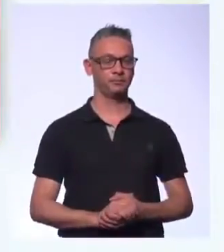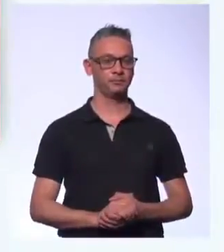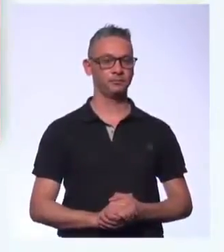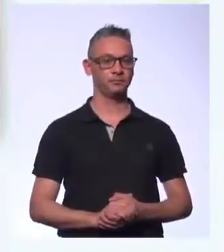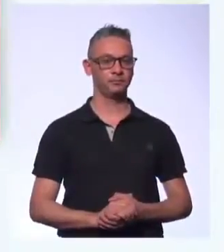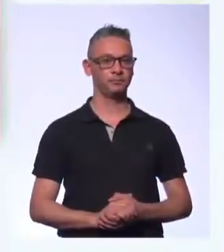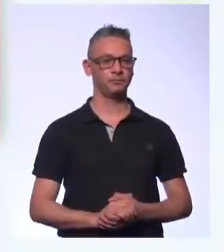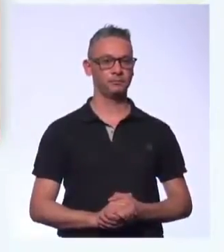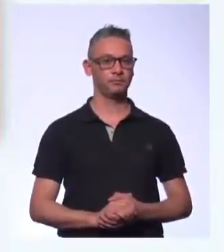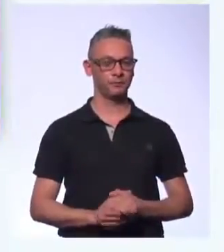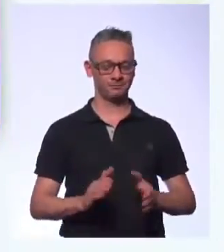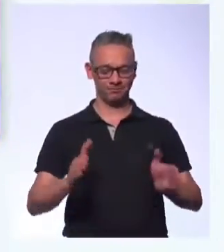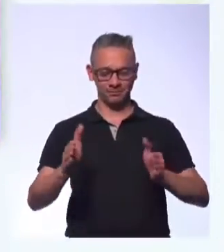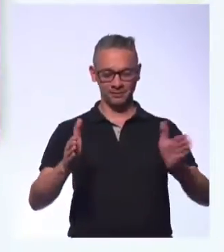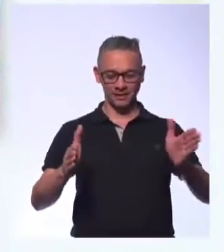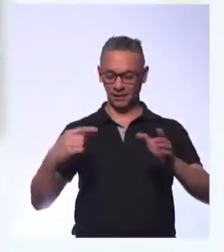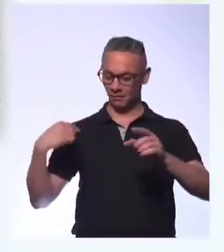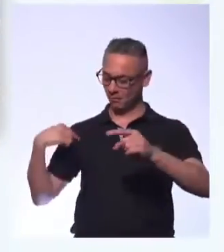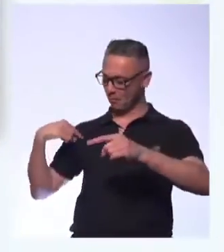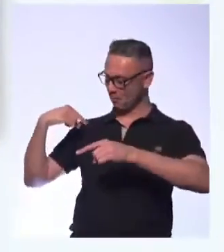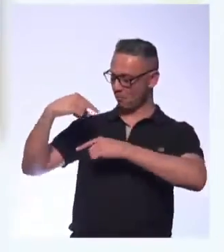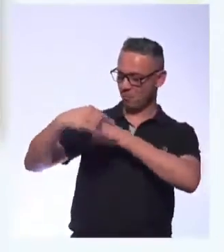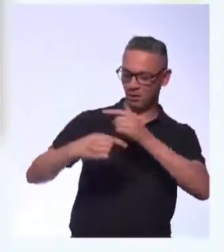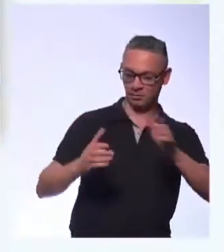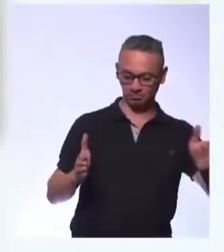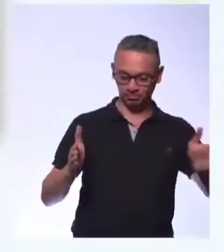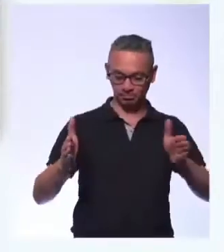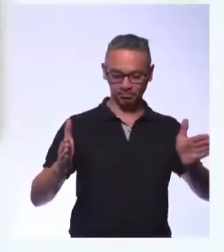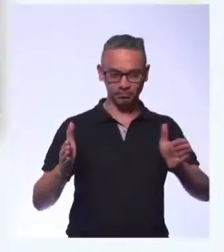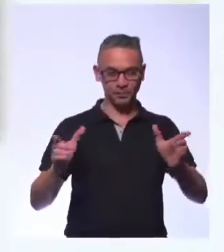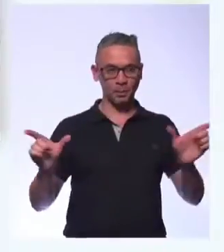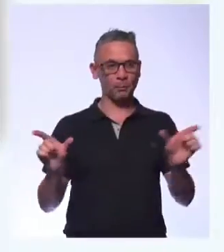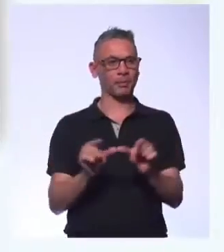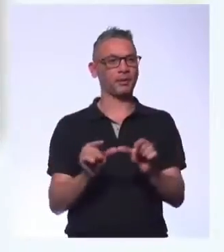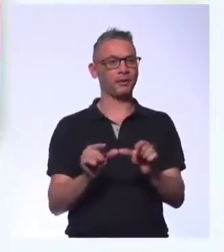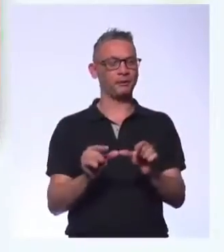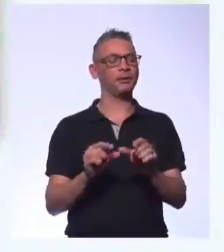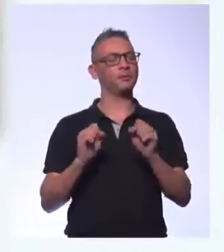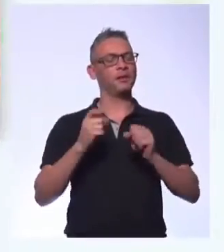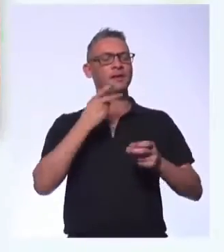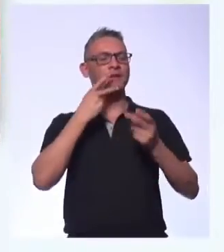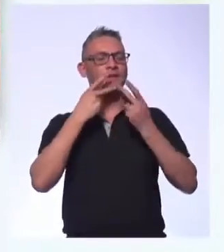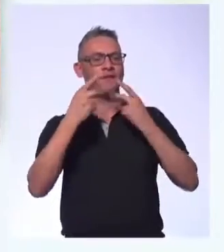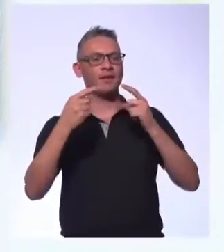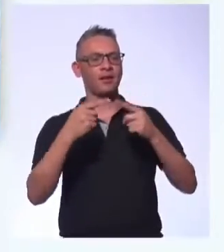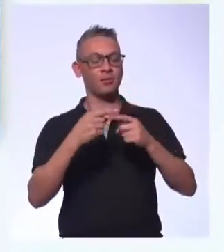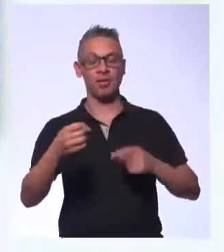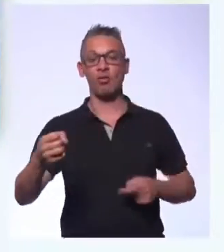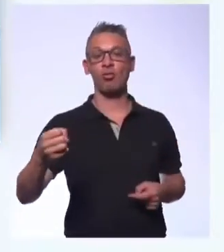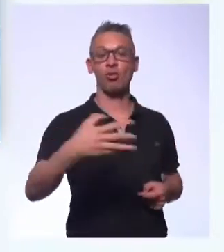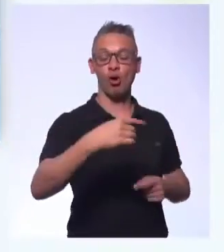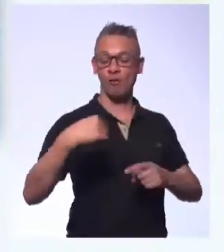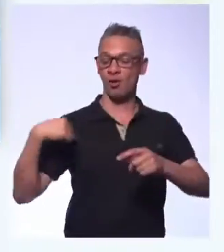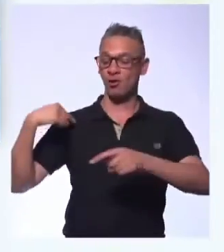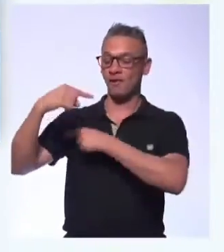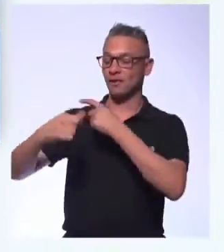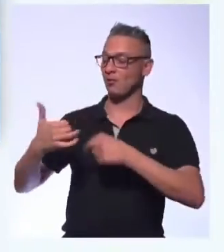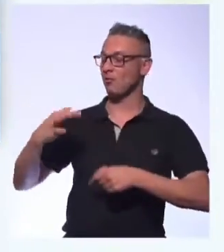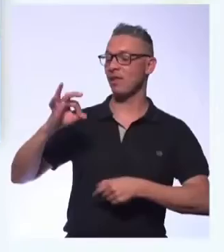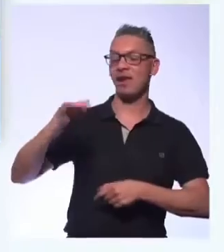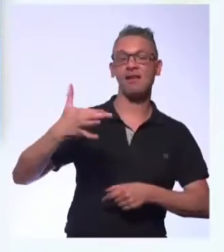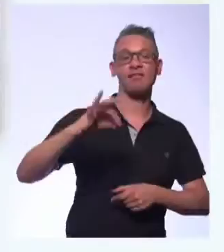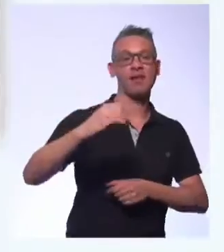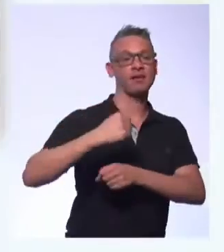O intervalo entre uma geração e outra ficou mais curto. Hoje já se pode falar em uma nova geração a cada 10 anos.